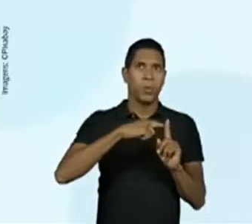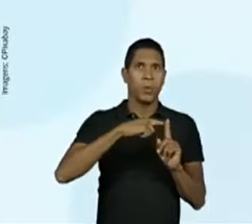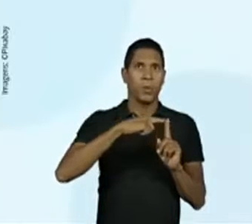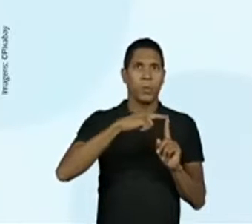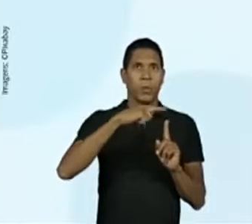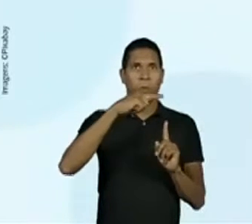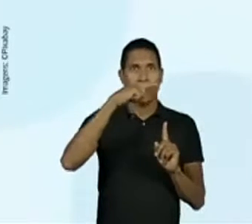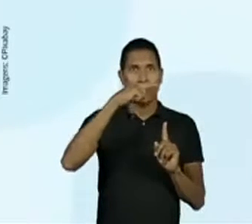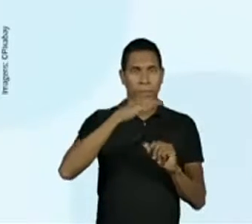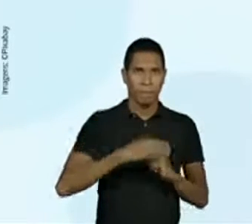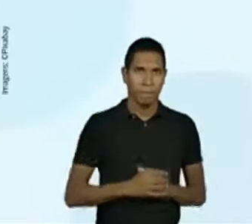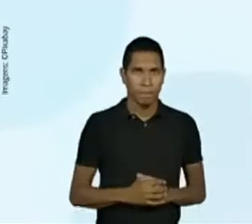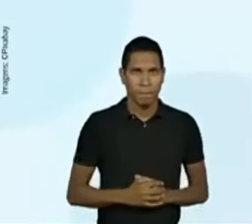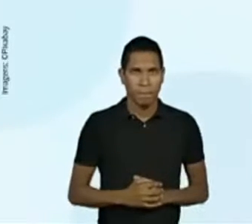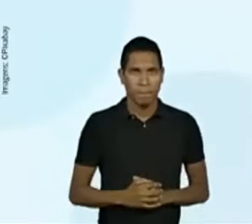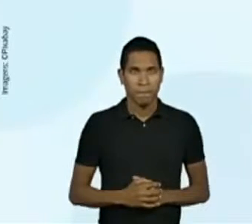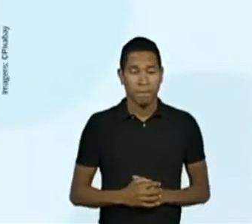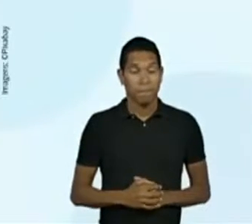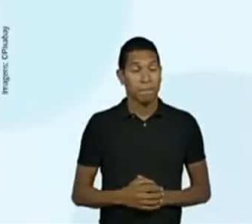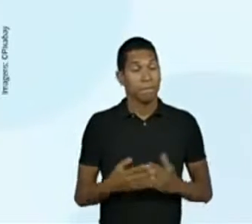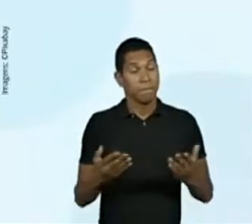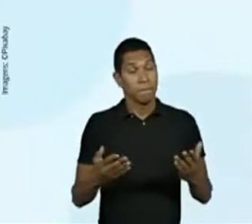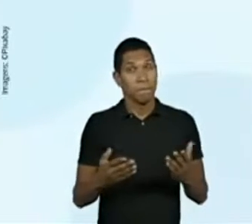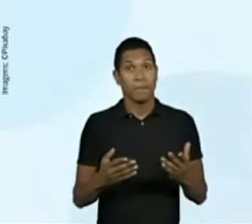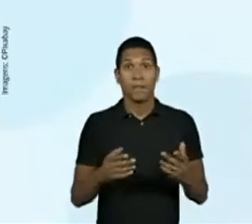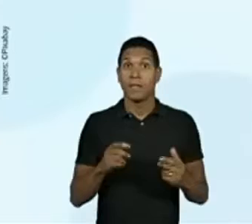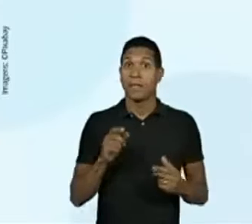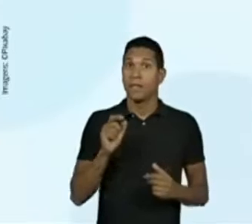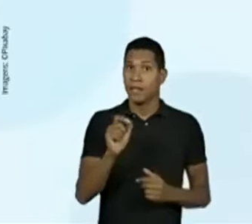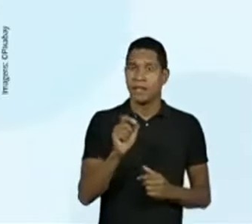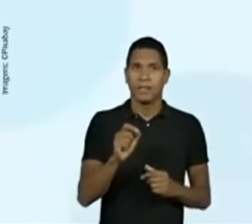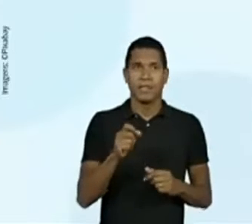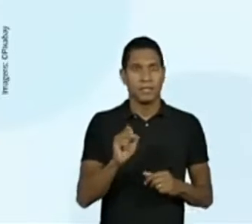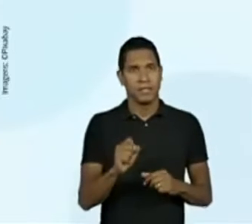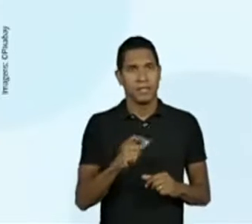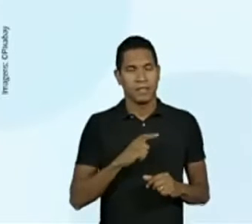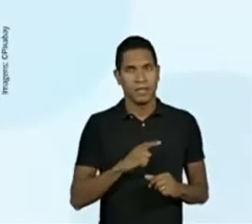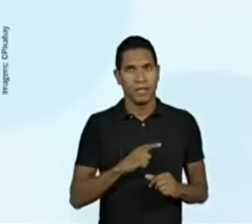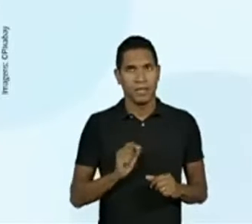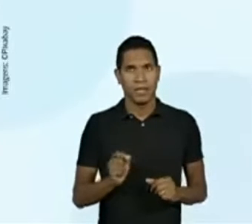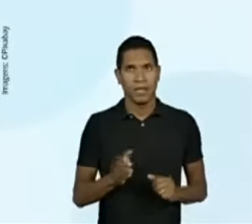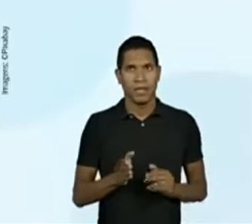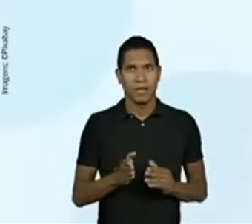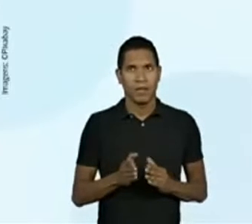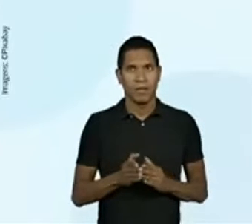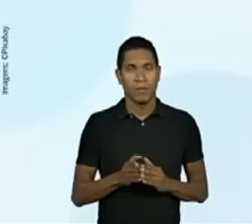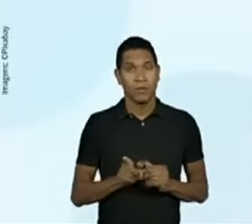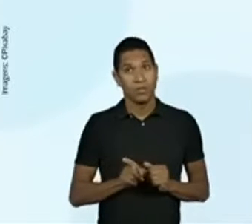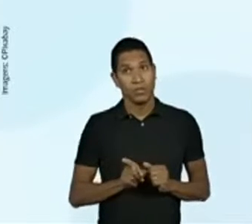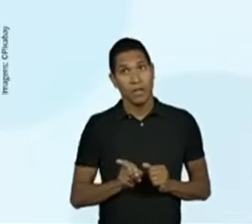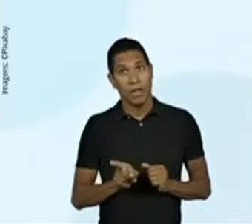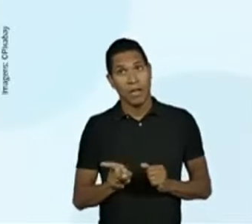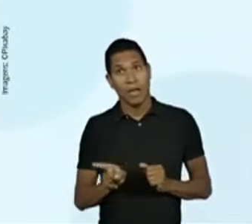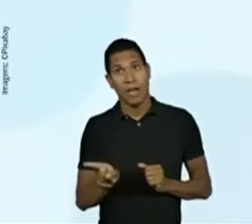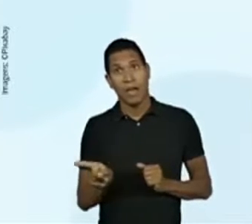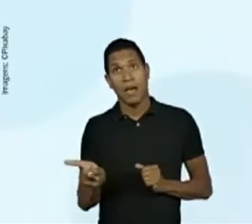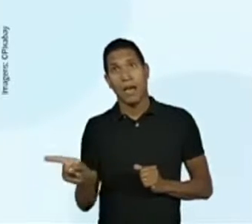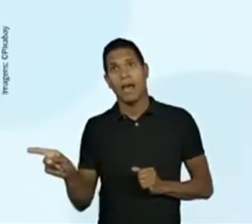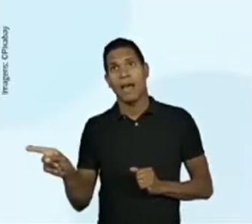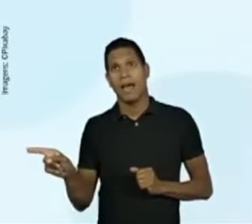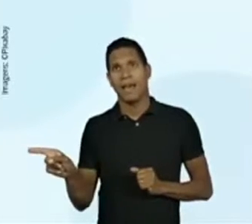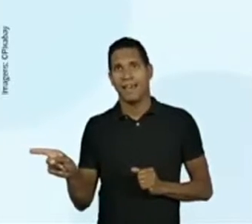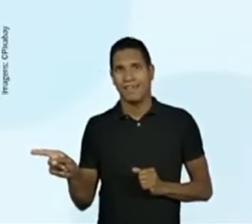E nesse caso, mais à esquerda. Observem a seta, que aponta para o lado